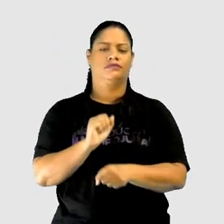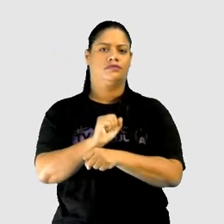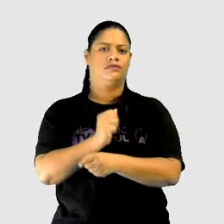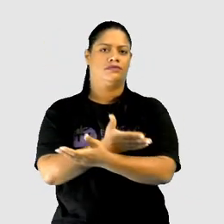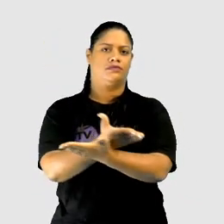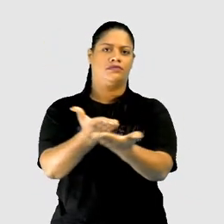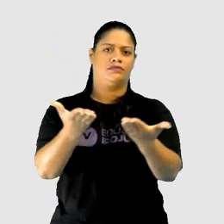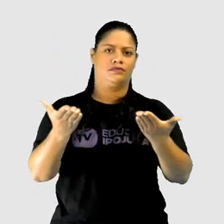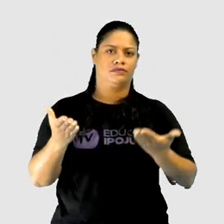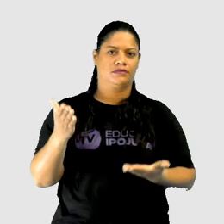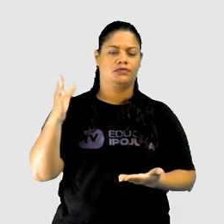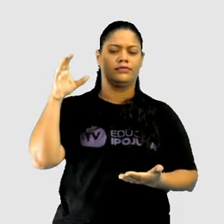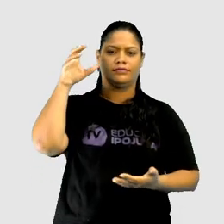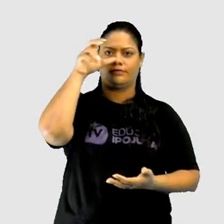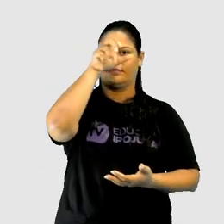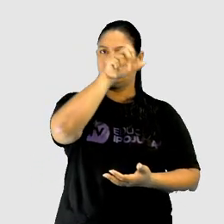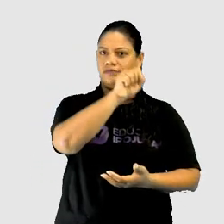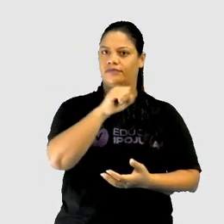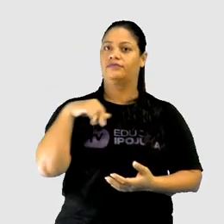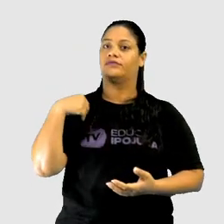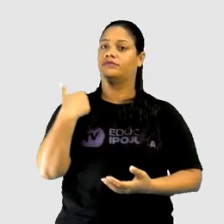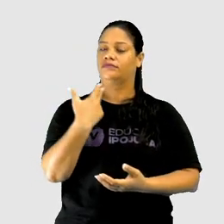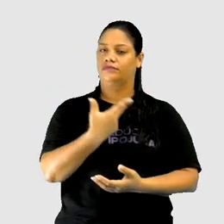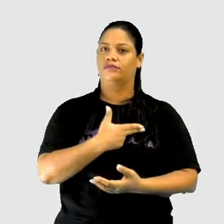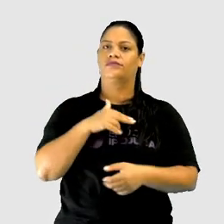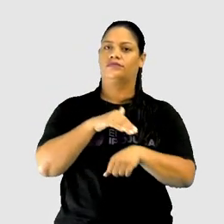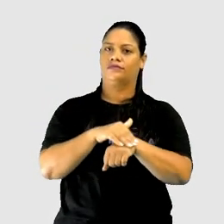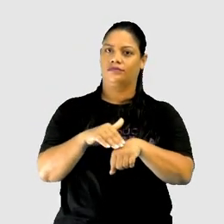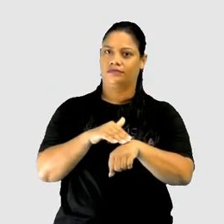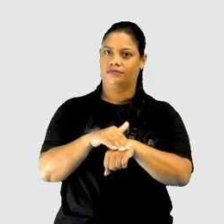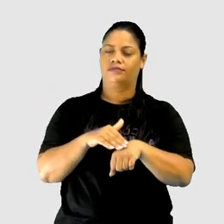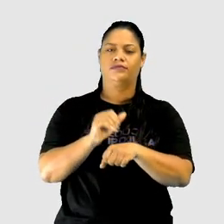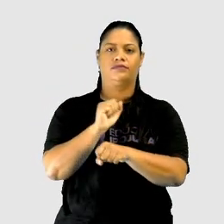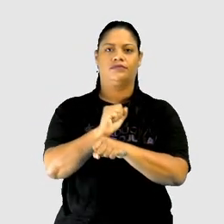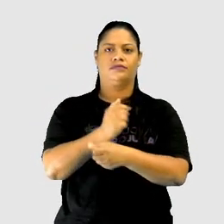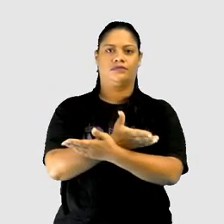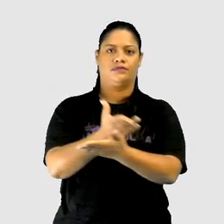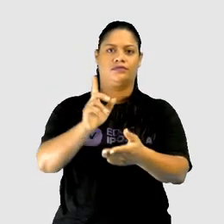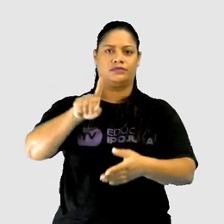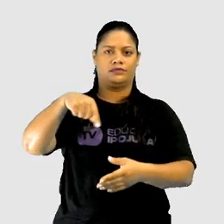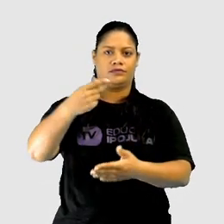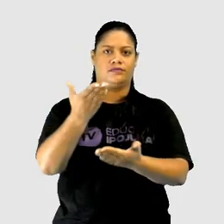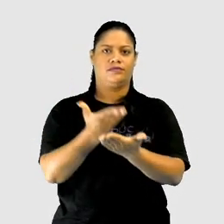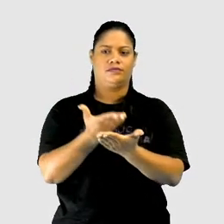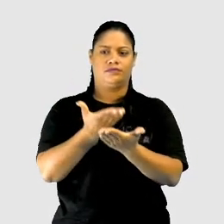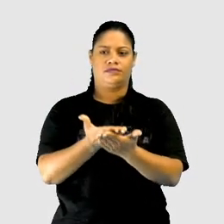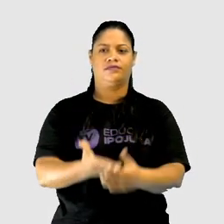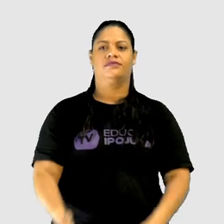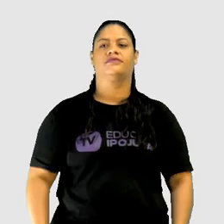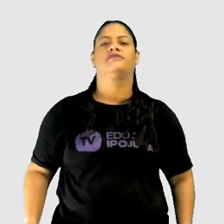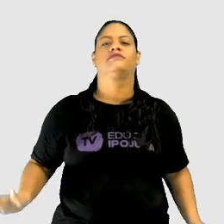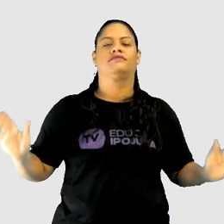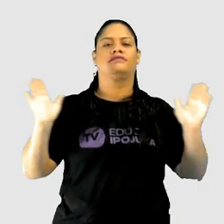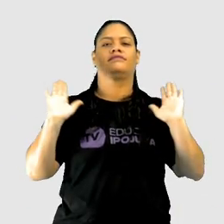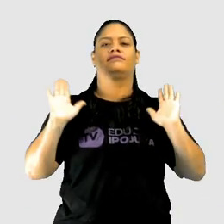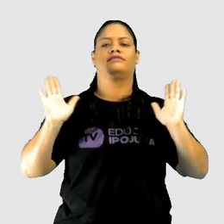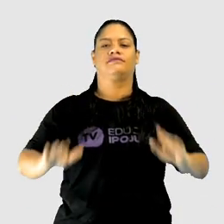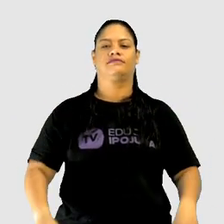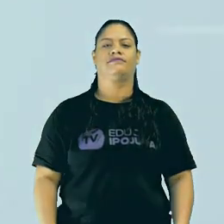espero que vocês tenham compreendido tudo que a gente conversou. Aguardo vocês na nossa próxima aula. Valeu!